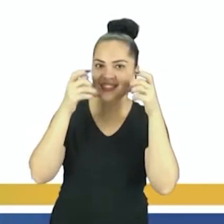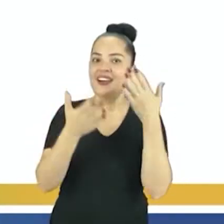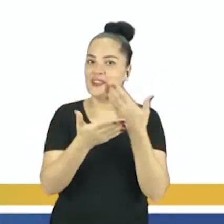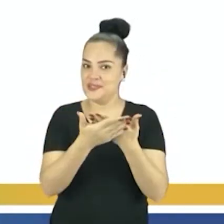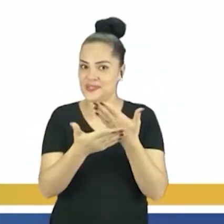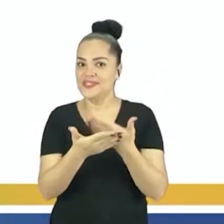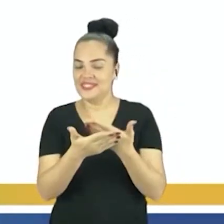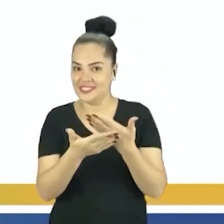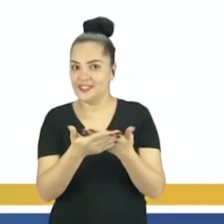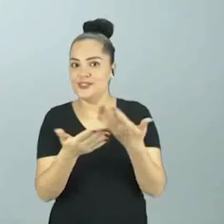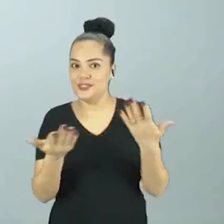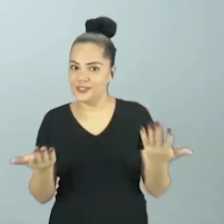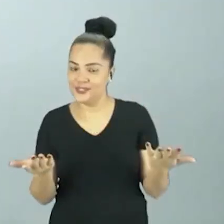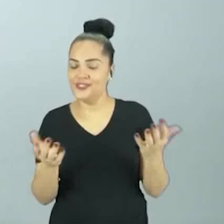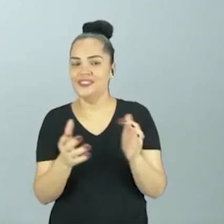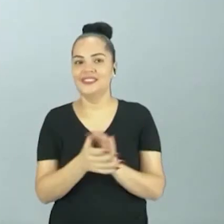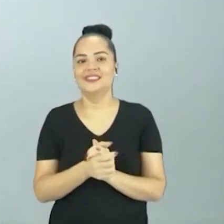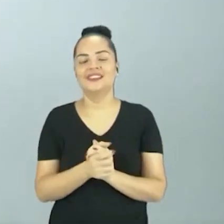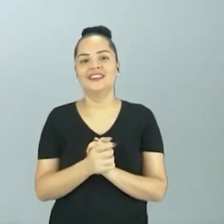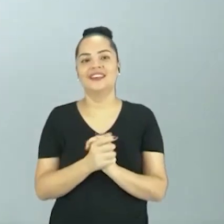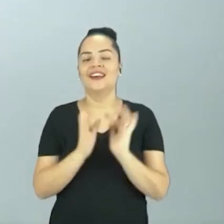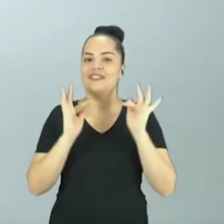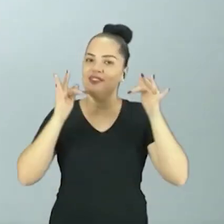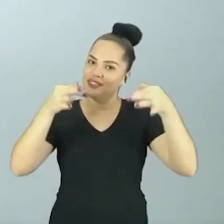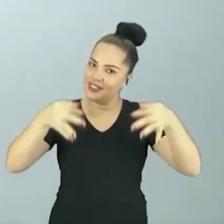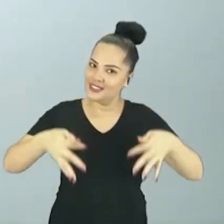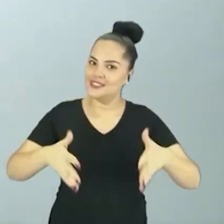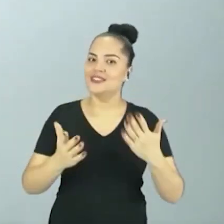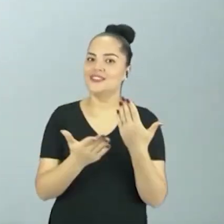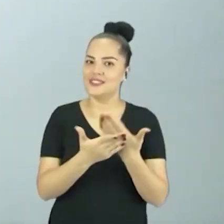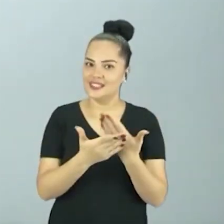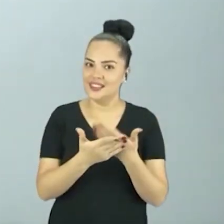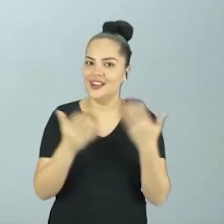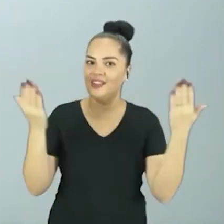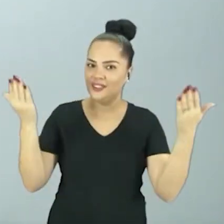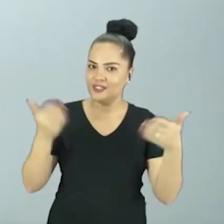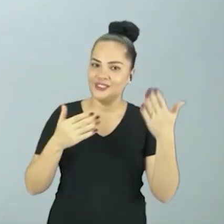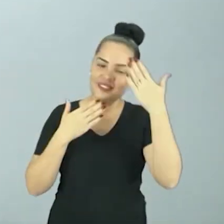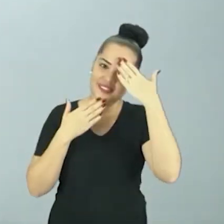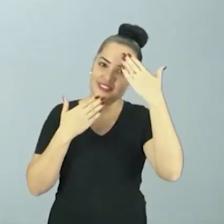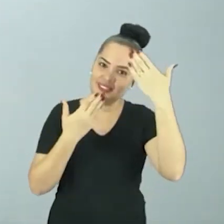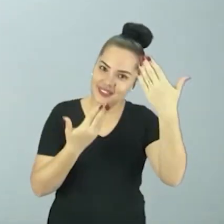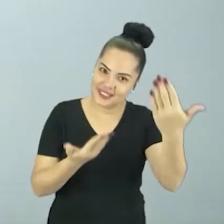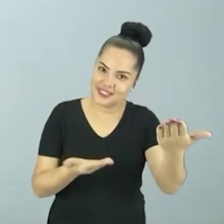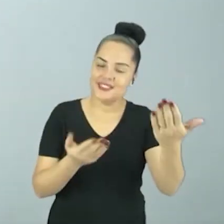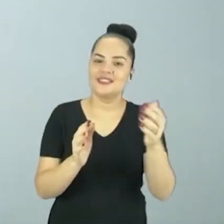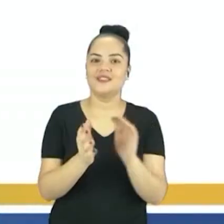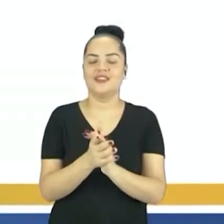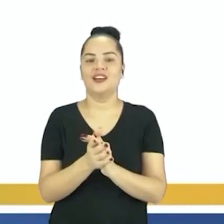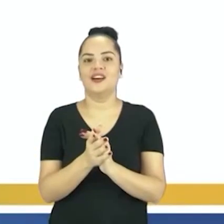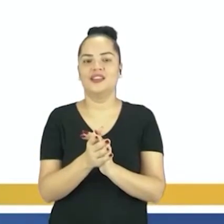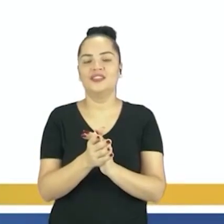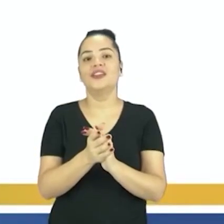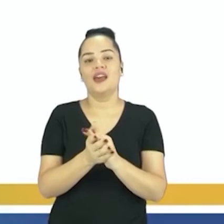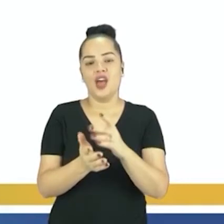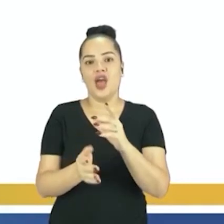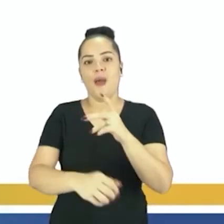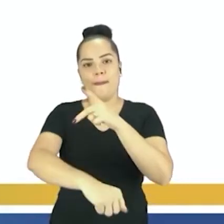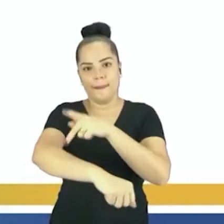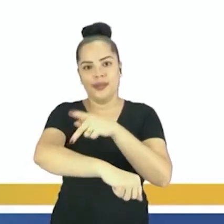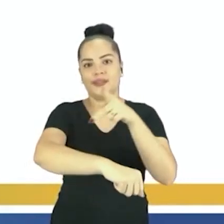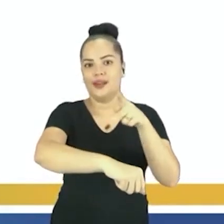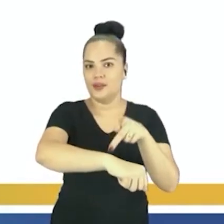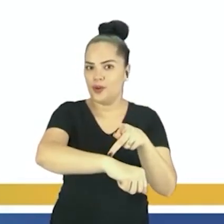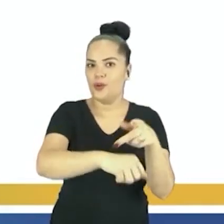estudo, tá certo? Então, com isso, nós encerramos nossa aula de hoje. Agradecimento a toda a equipe pedagógica da Secretaria de Educação,